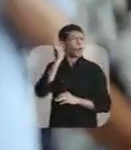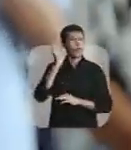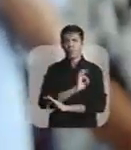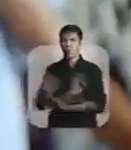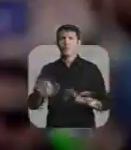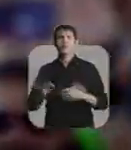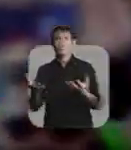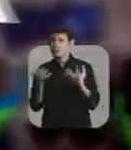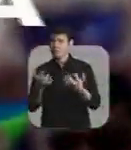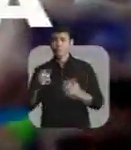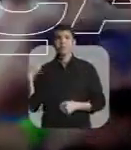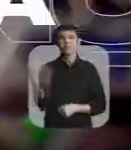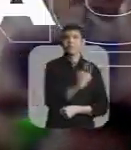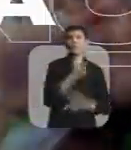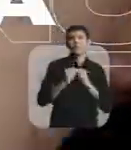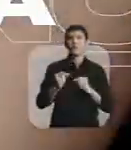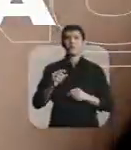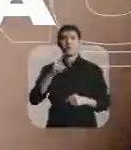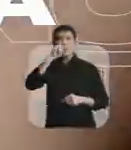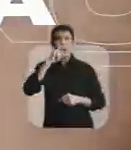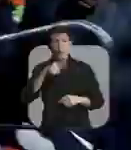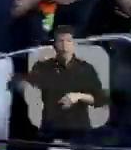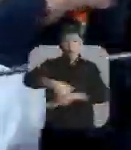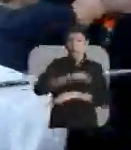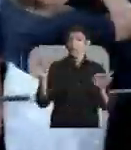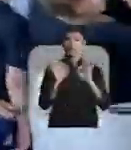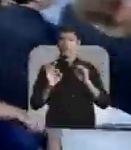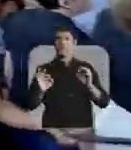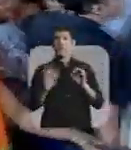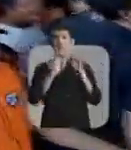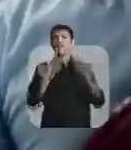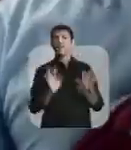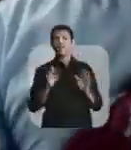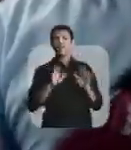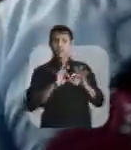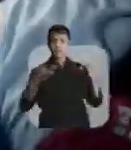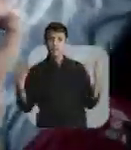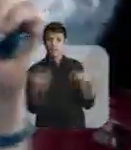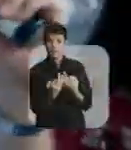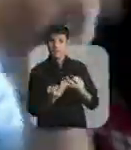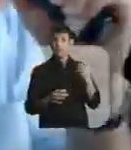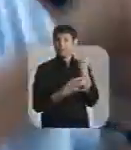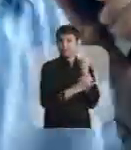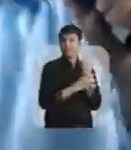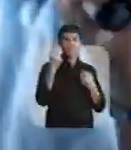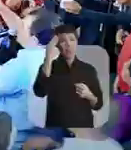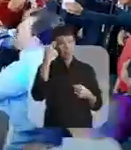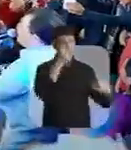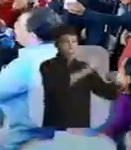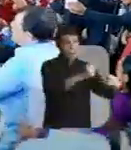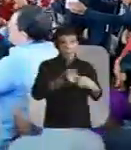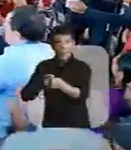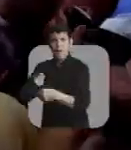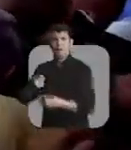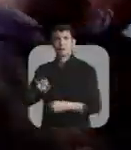voltaremos a ter segurança para as famílias. Nós voltaremos a ter polícia no interior